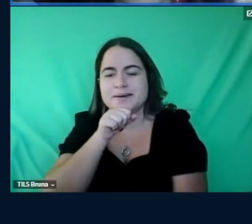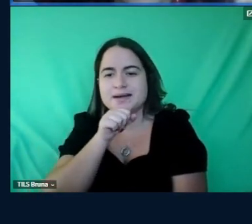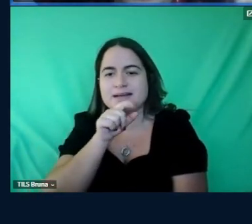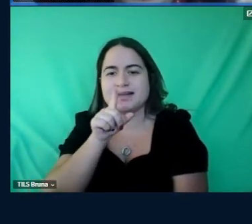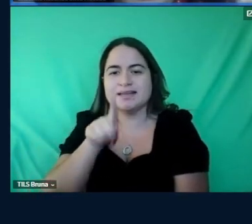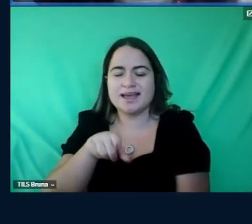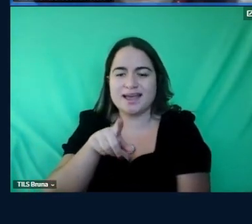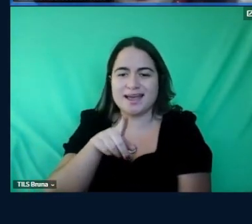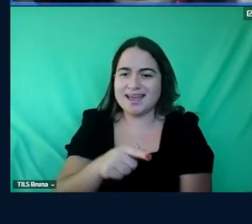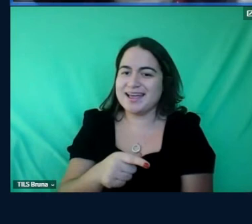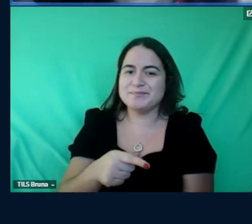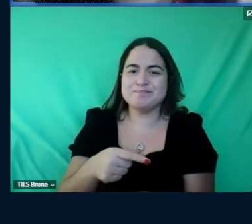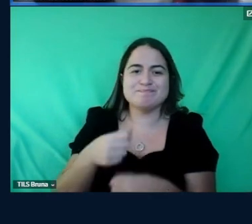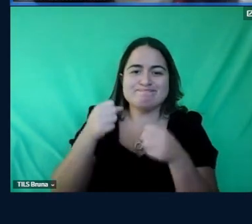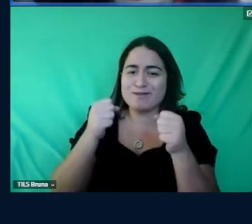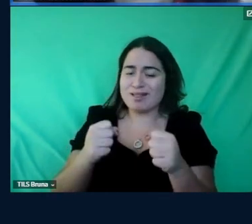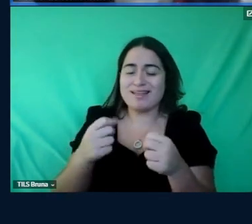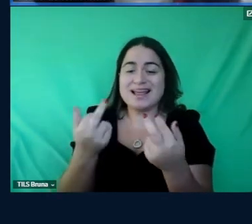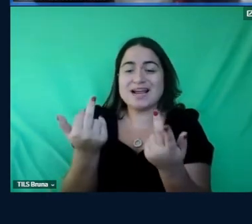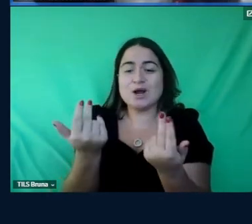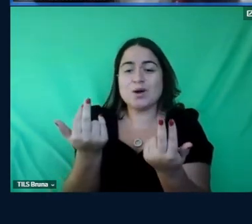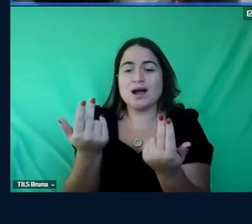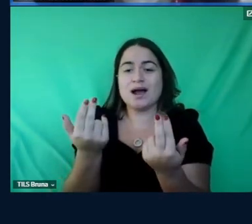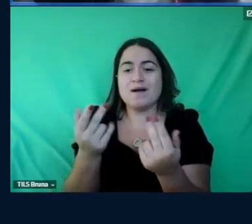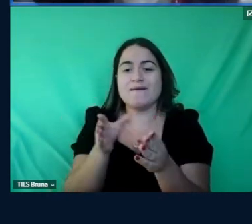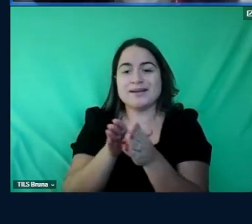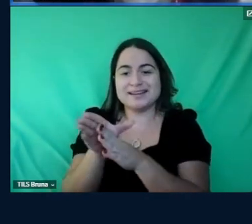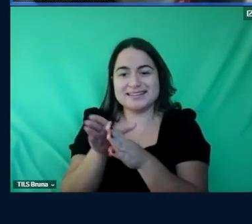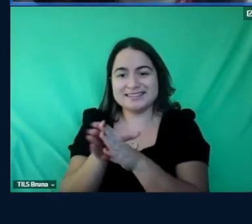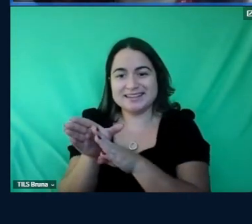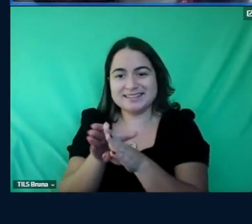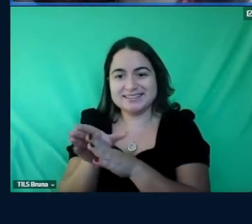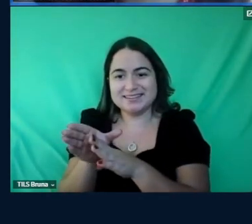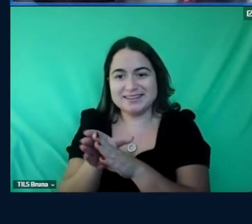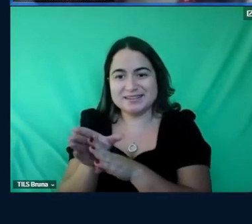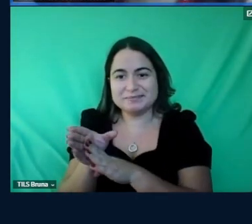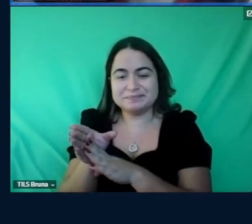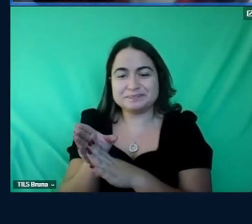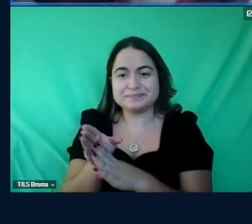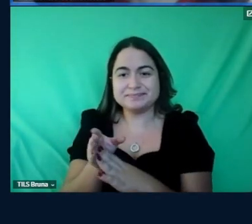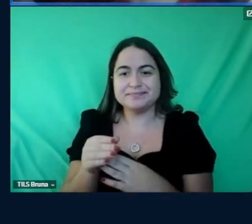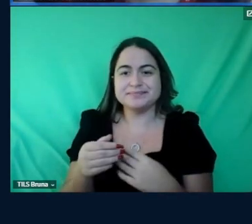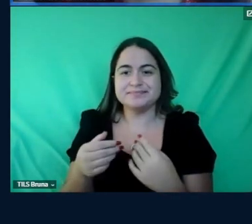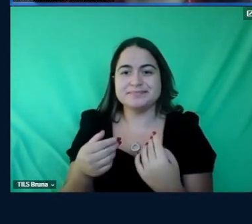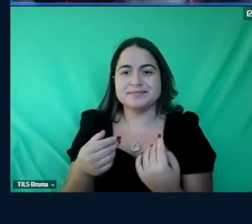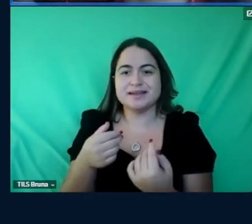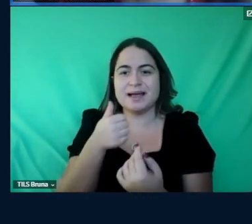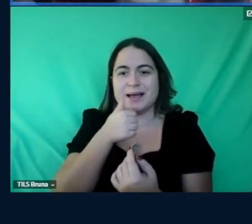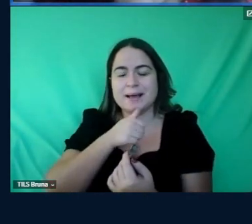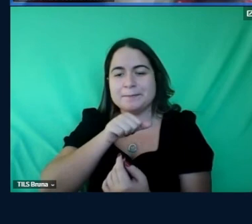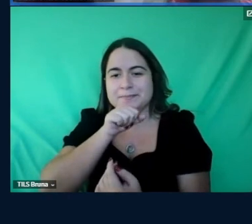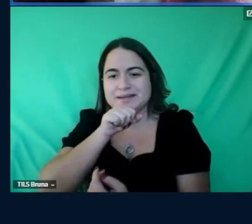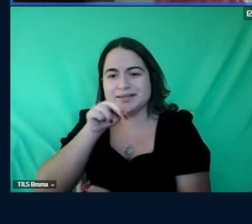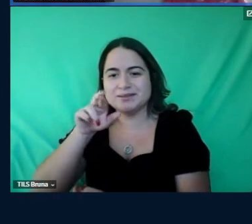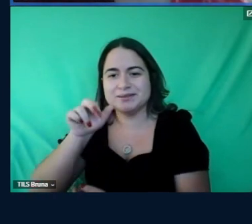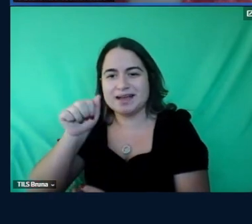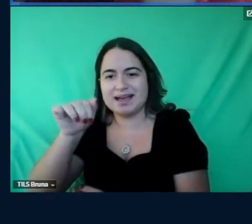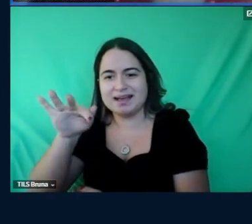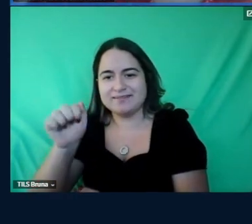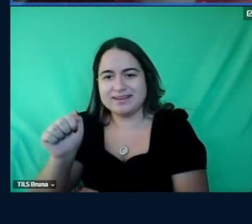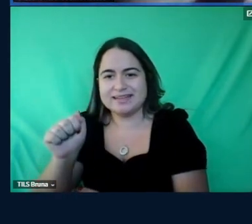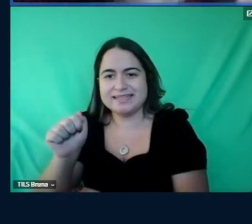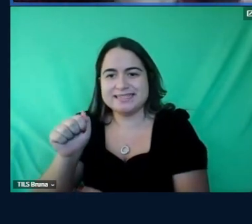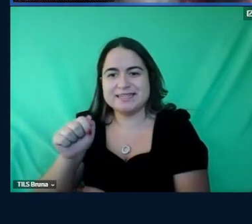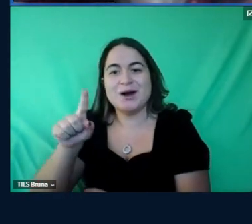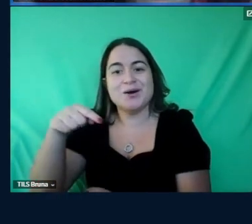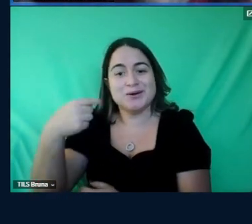ela é como orientadora tá lá do mãe dela a mãe do Rafa outro título